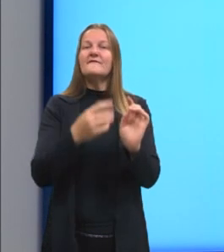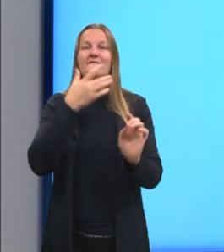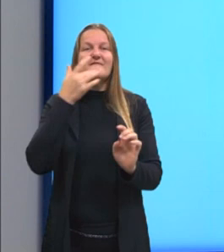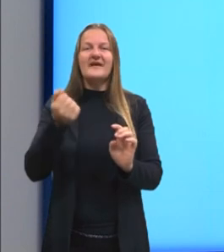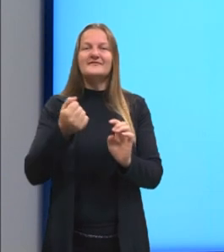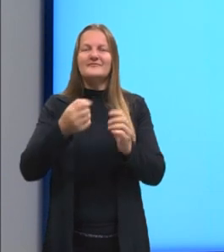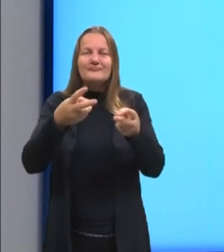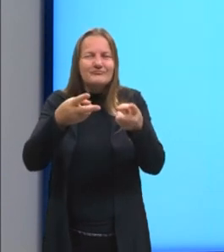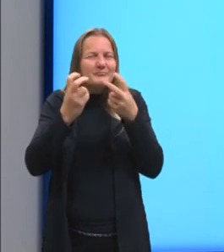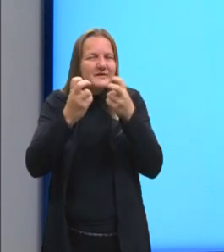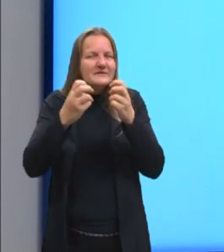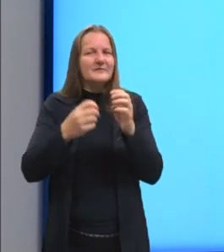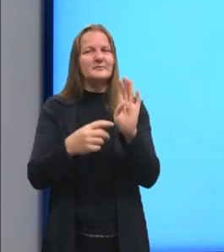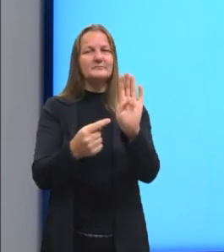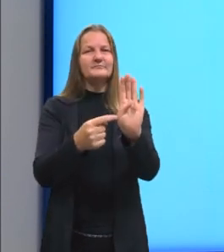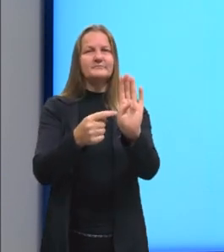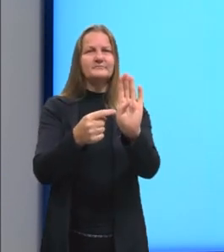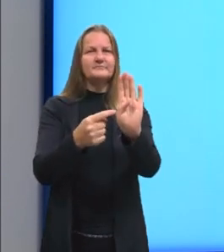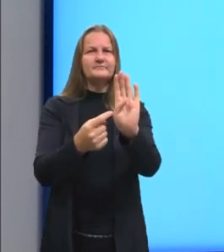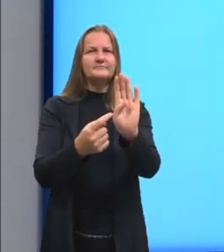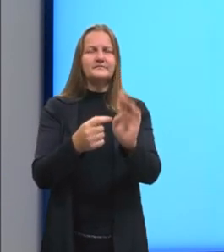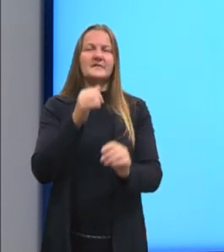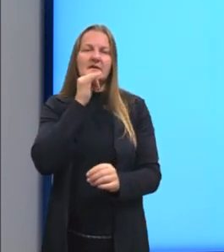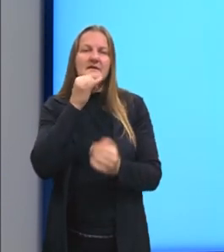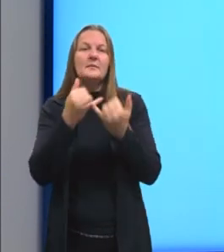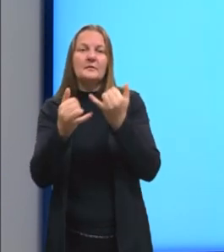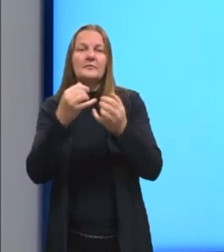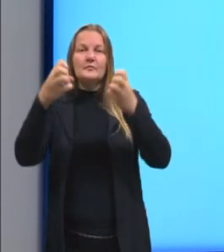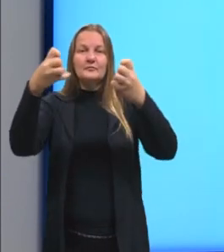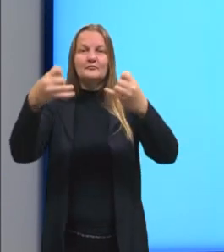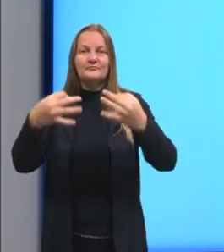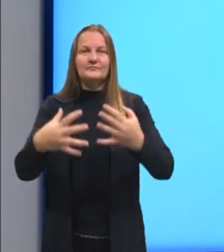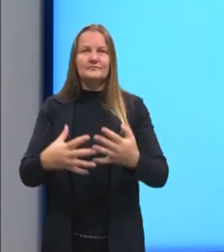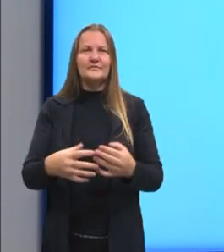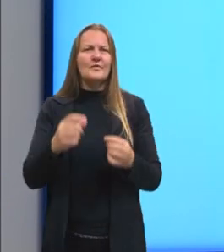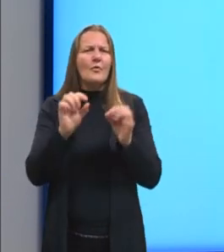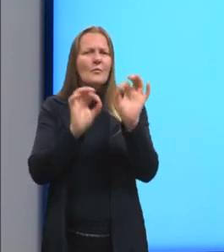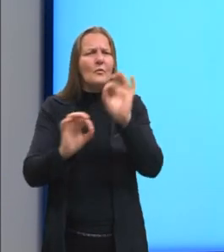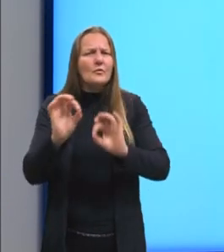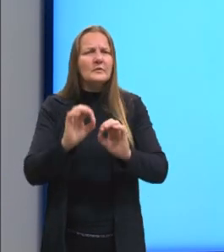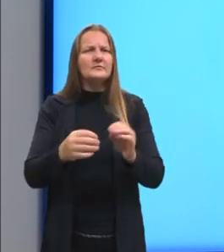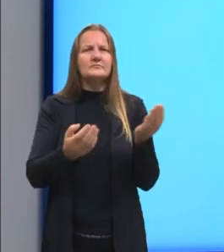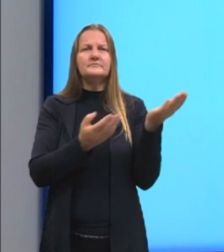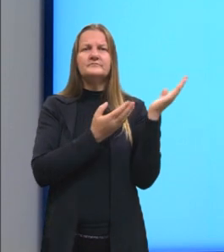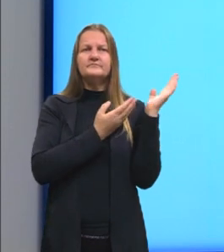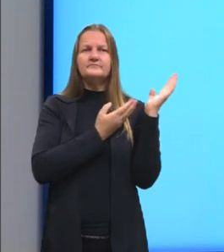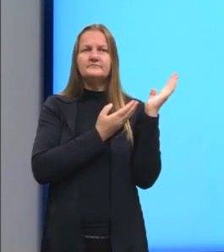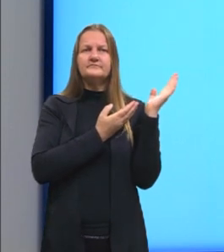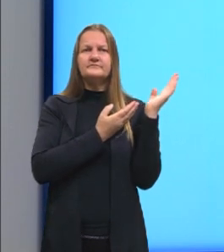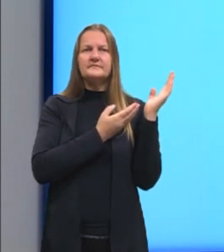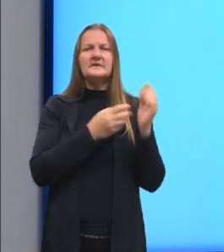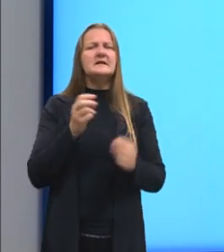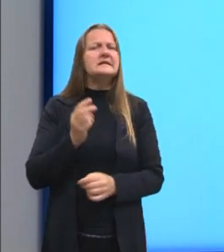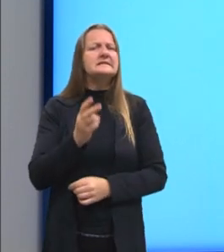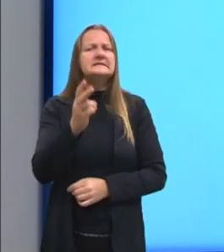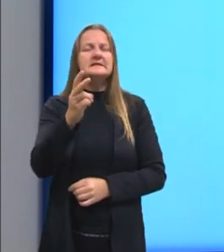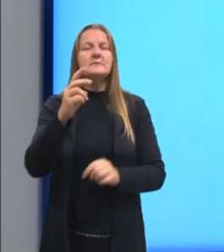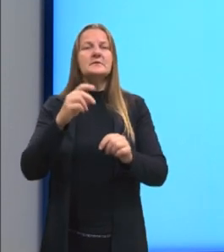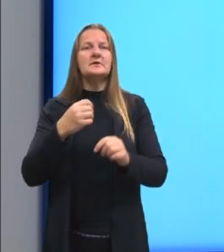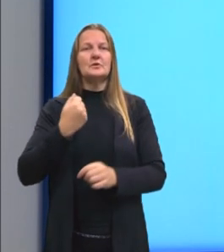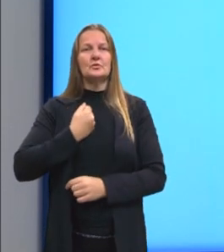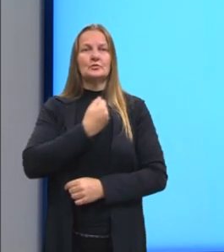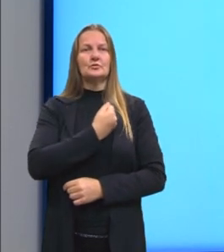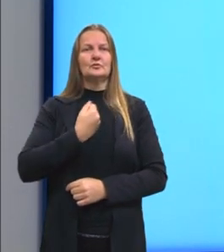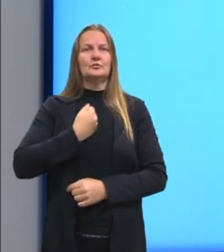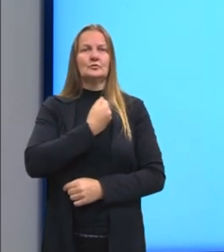Então, aqui eu trouxe para mostrar para vocês qual é o formato da notação. Sempre nós teremos um número